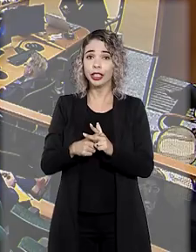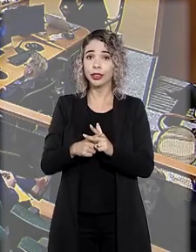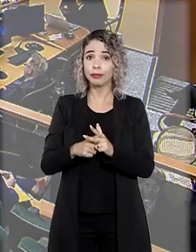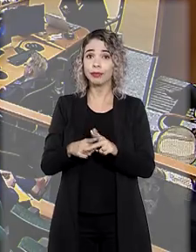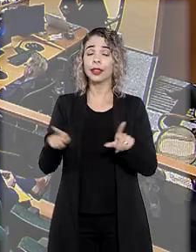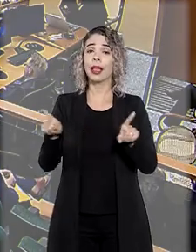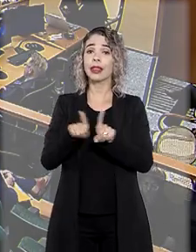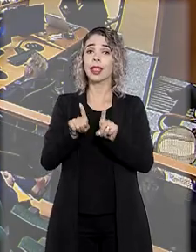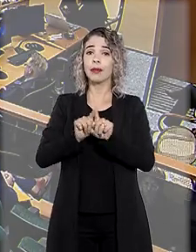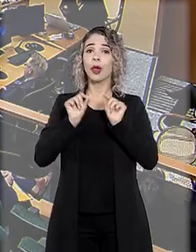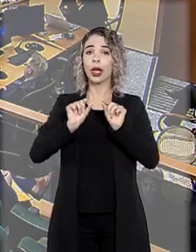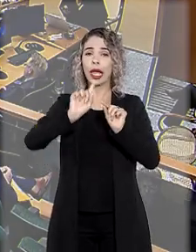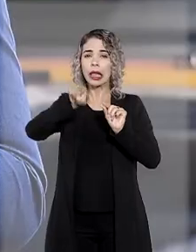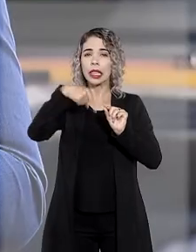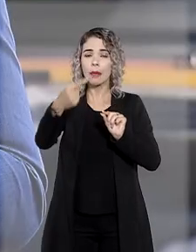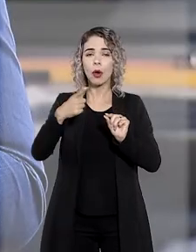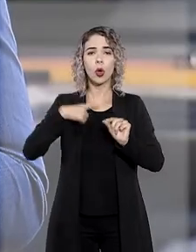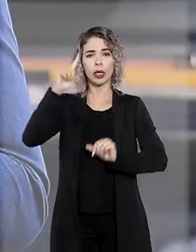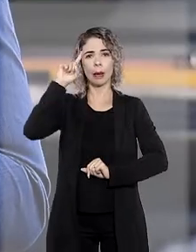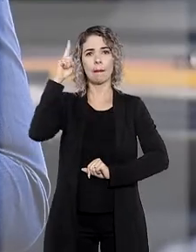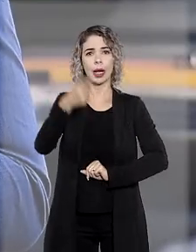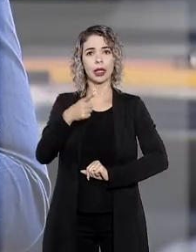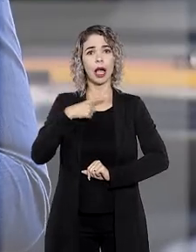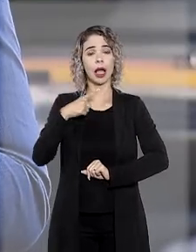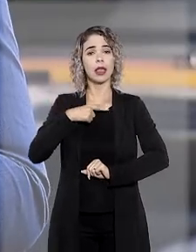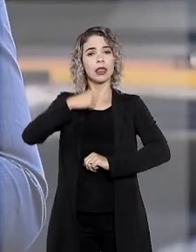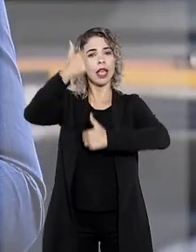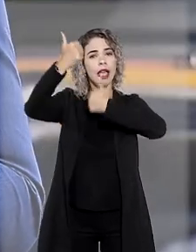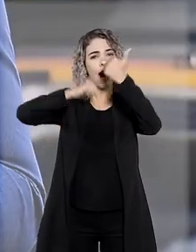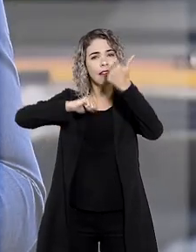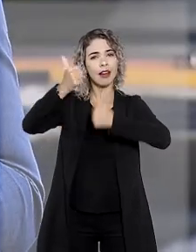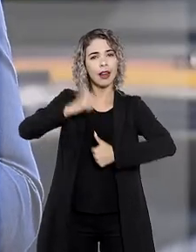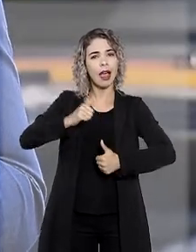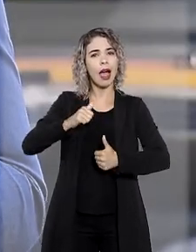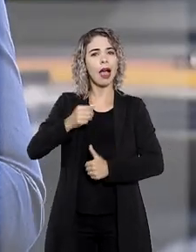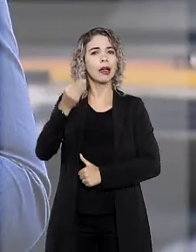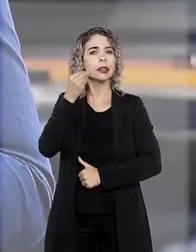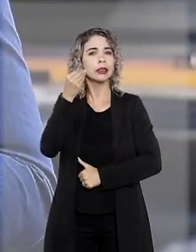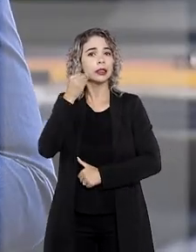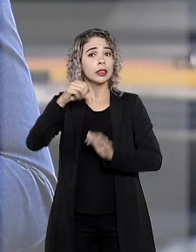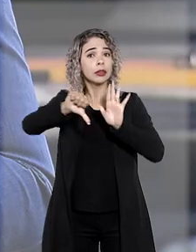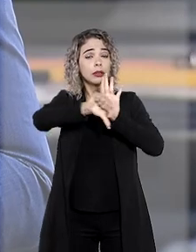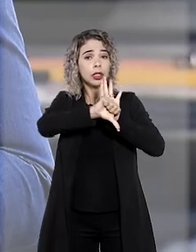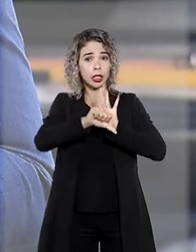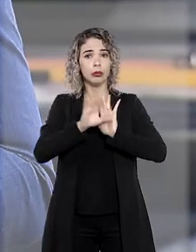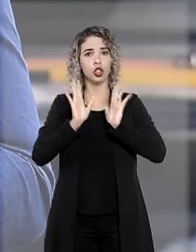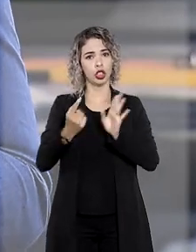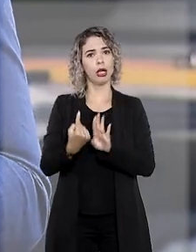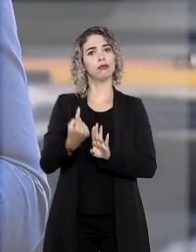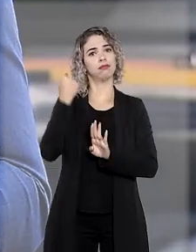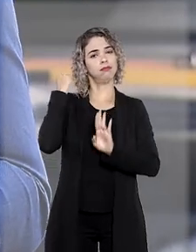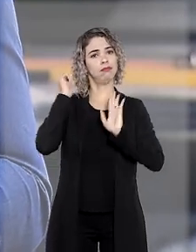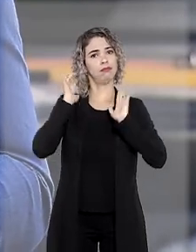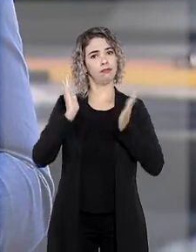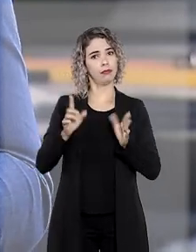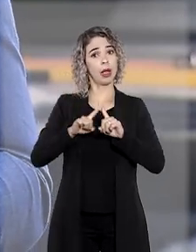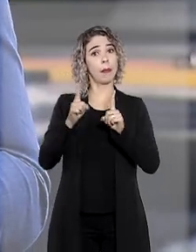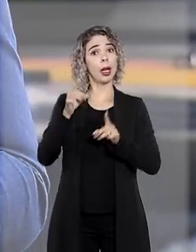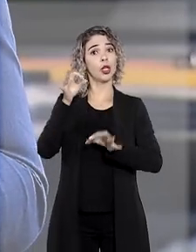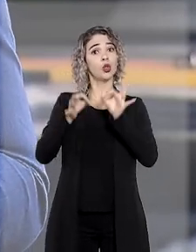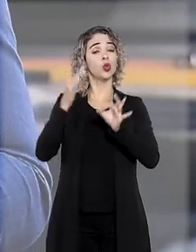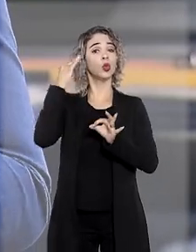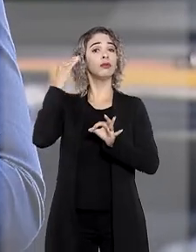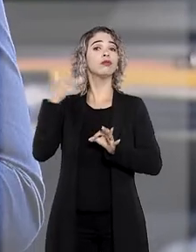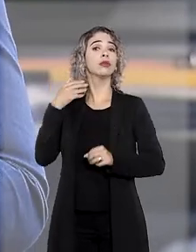O ministro observou que meses depois da determinação de realização de exame criminológico que foi feito, o